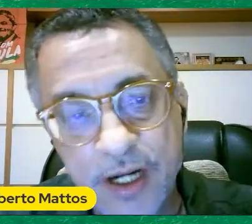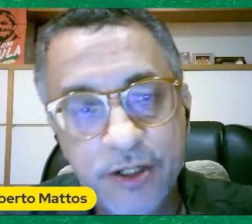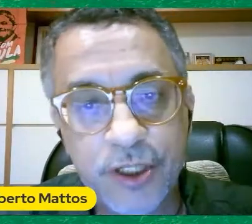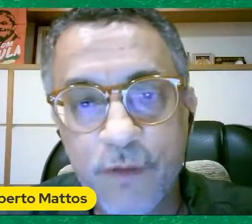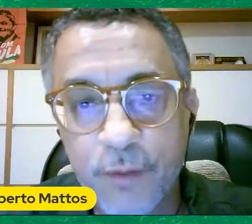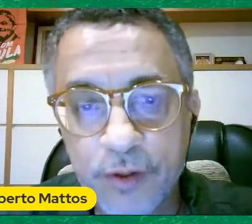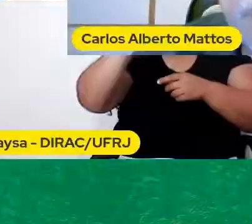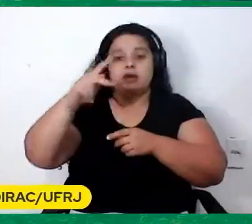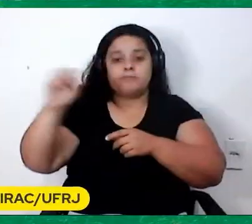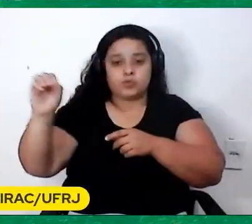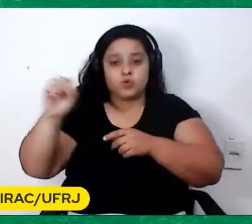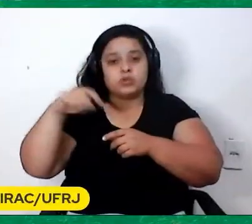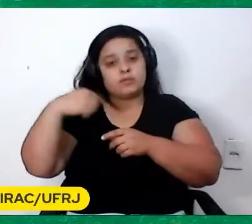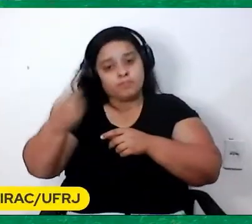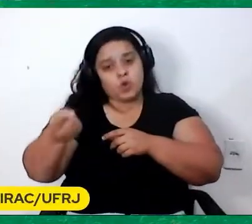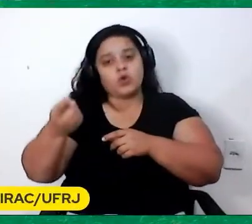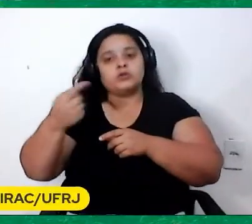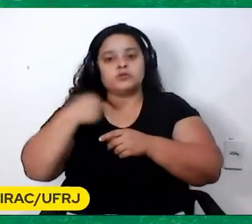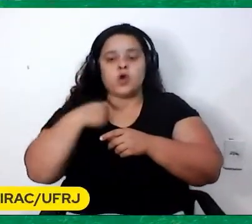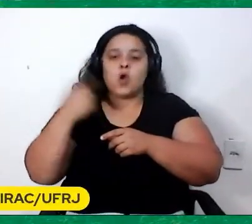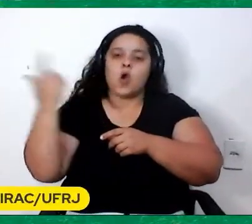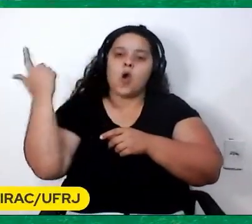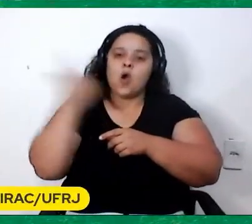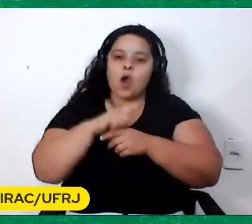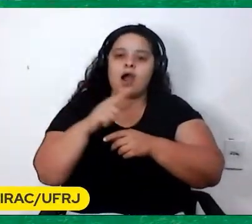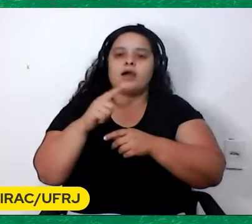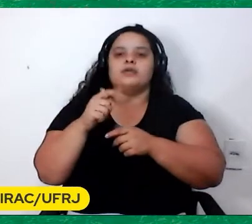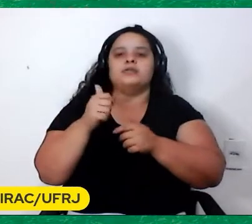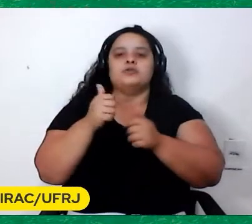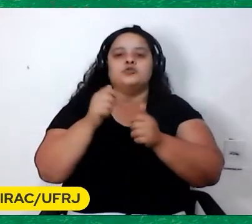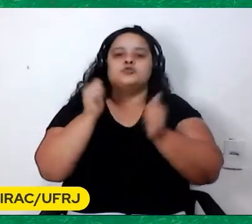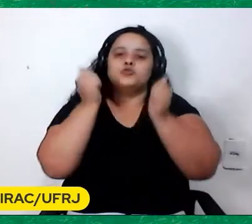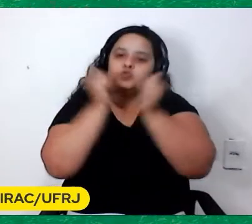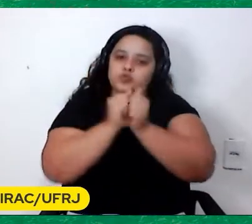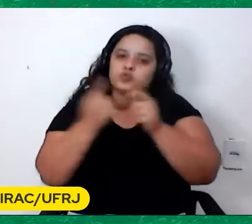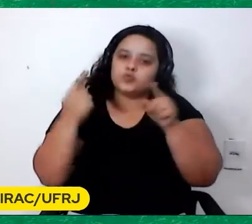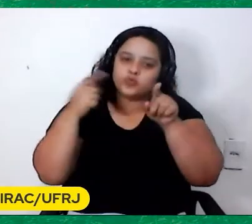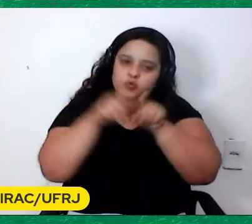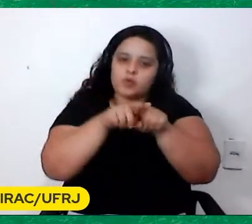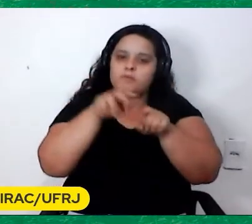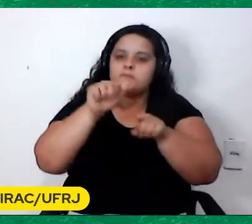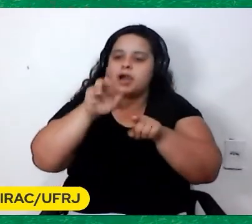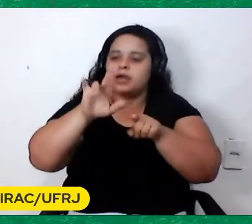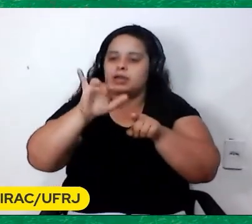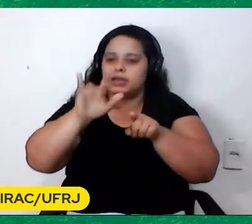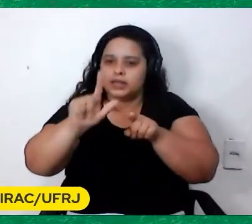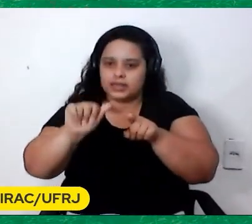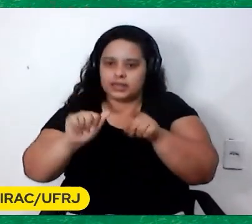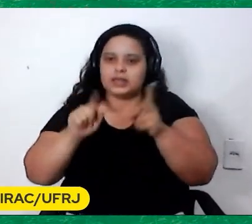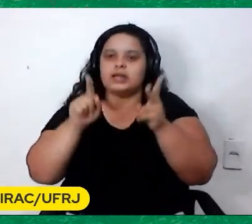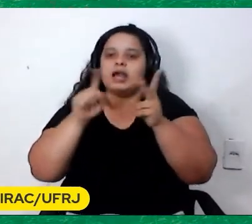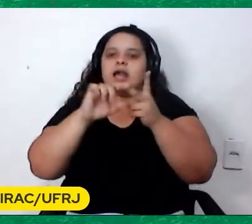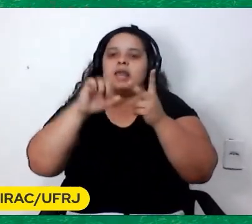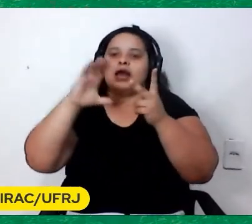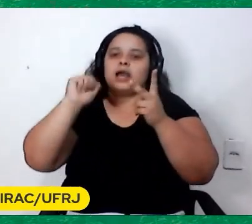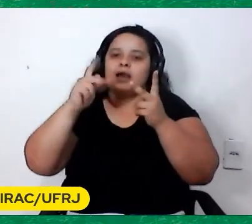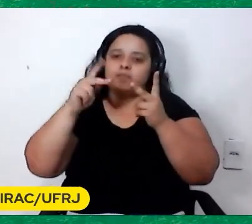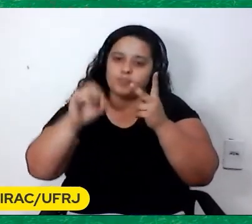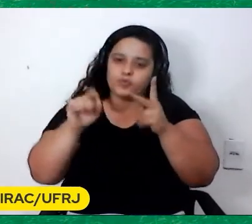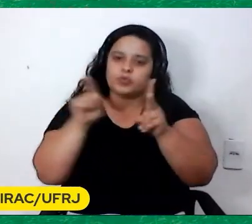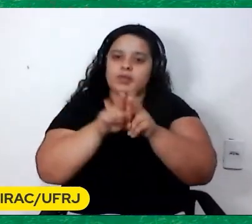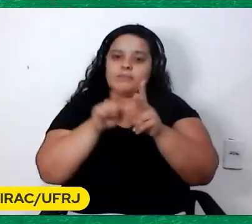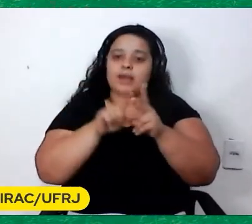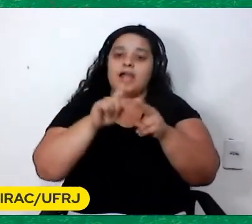Mais adiante Eu tive a oportunidade De estar com ele E a Marília Conviver melhor Para fazer esse livro aqui O Maurice